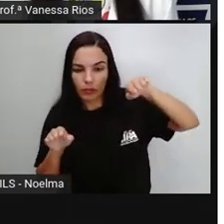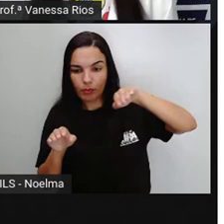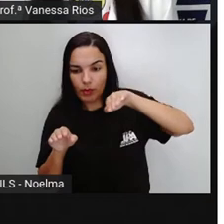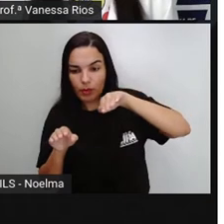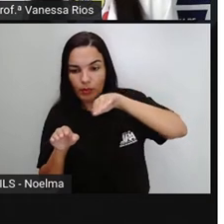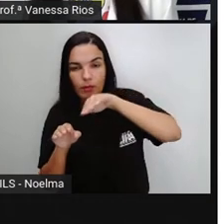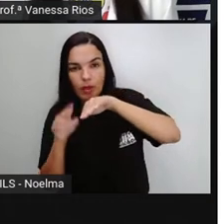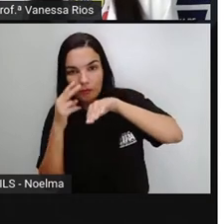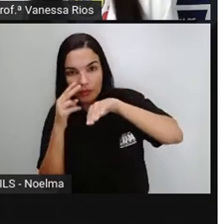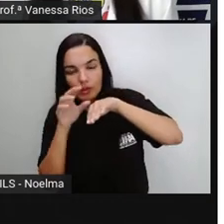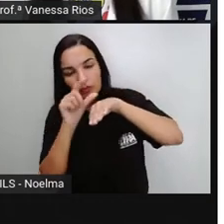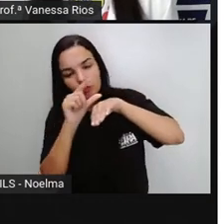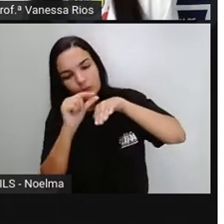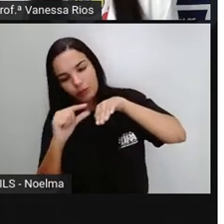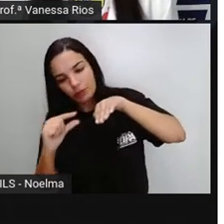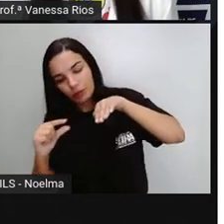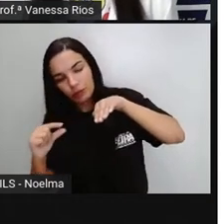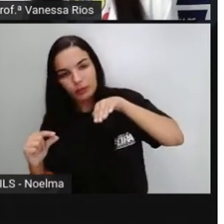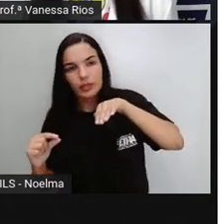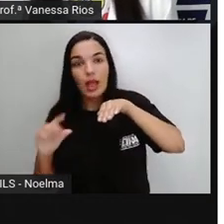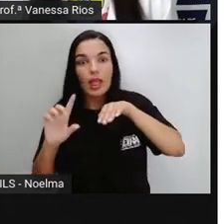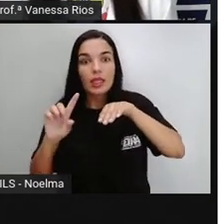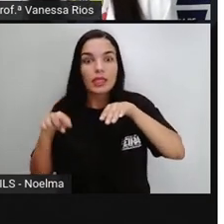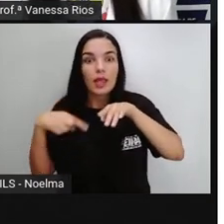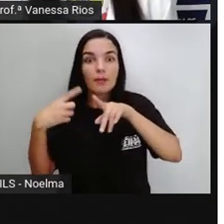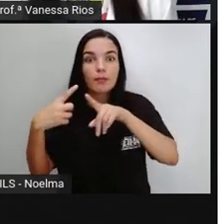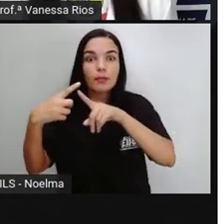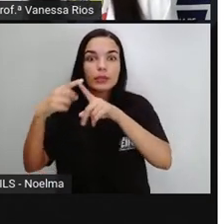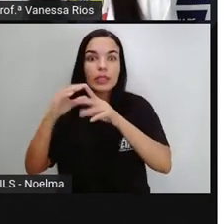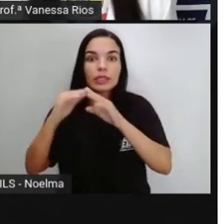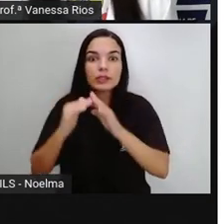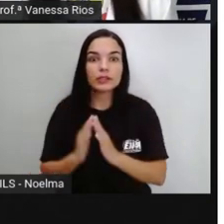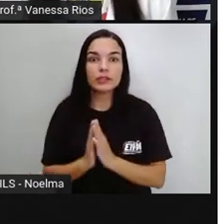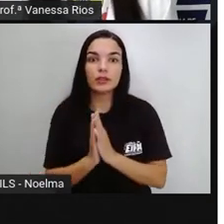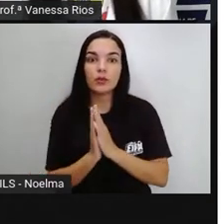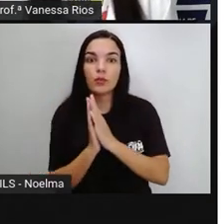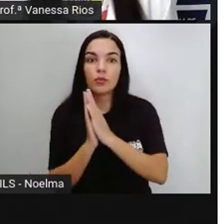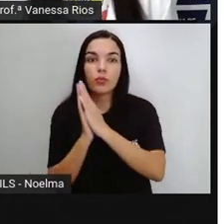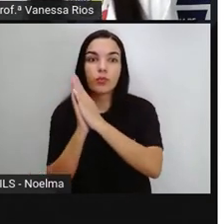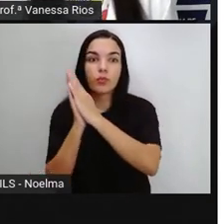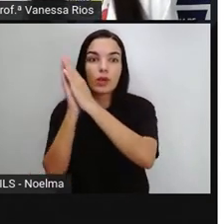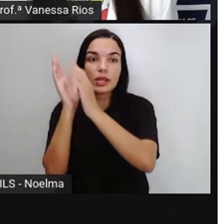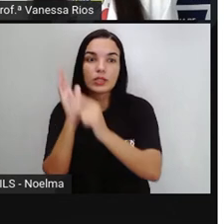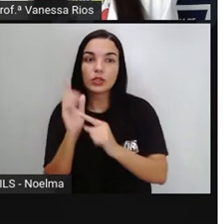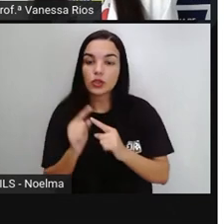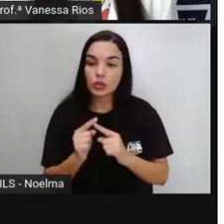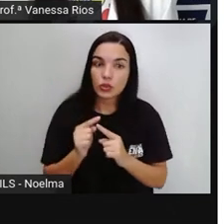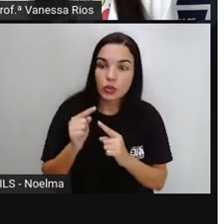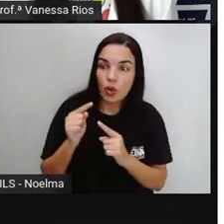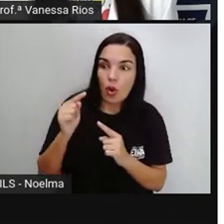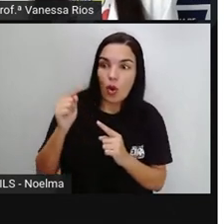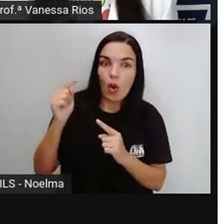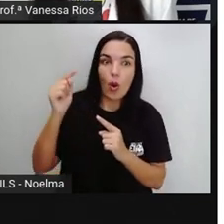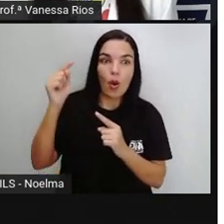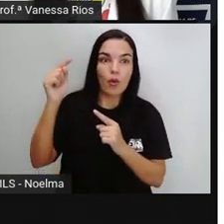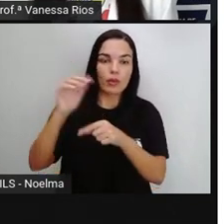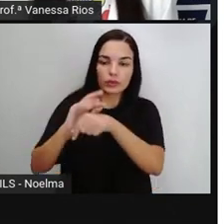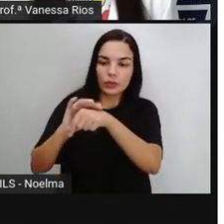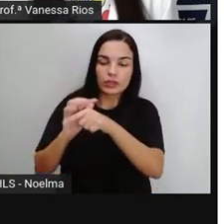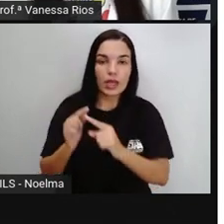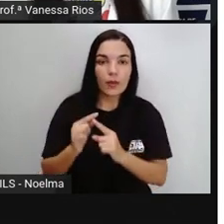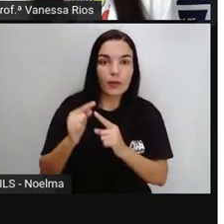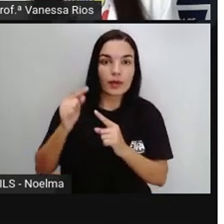percebe que os números vão diminuindo. Depois existe uma ordem crescente porque os números aumentam e